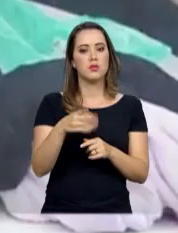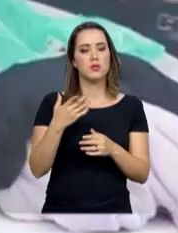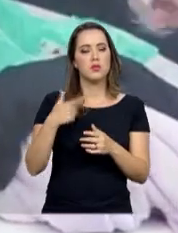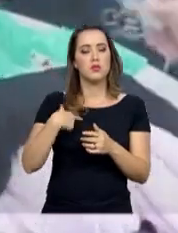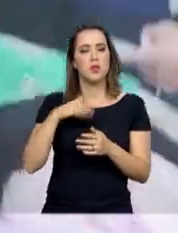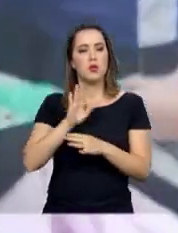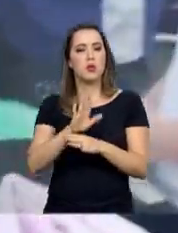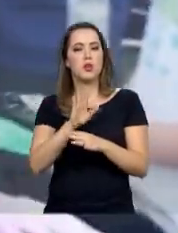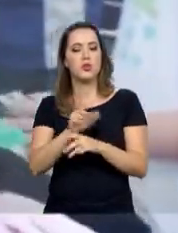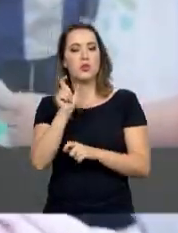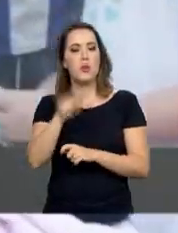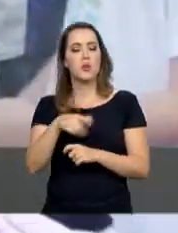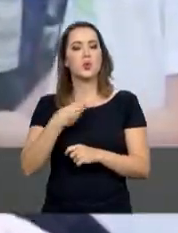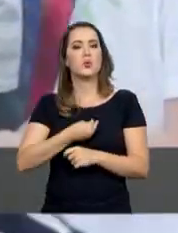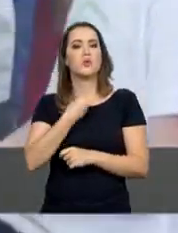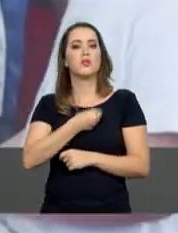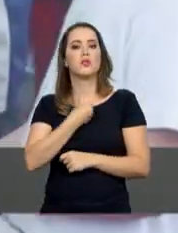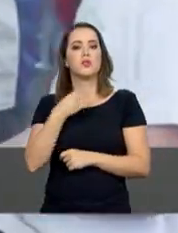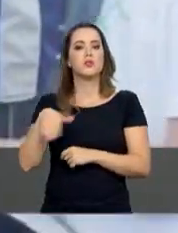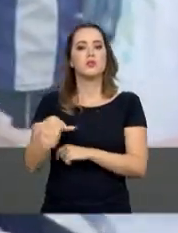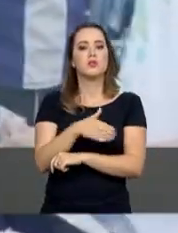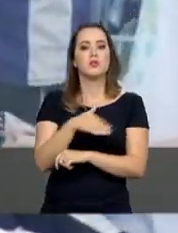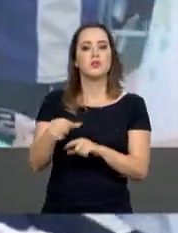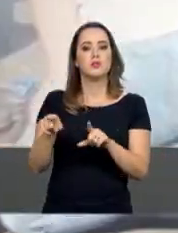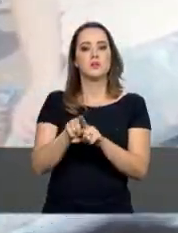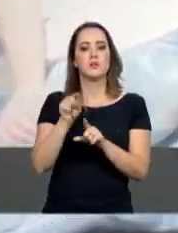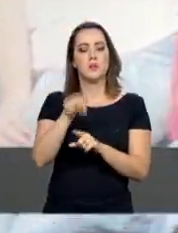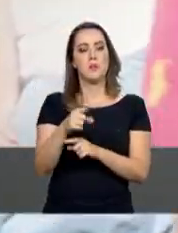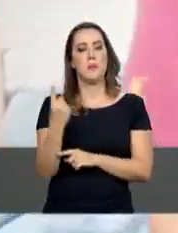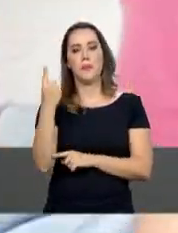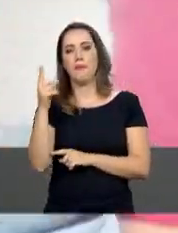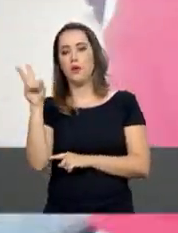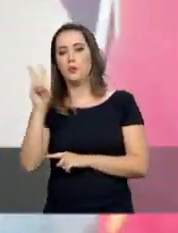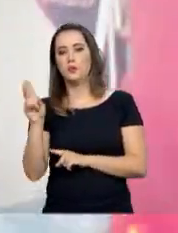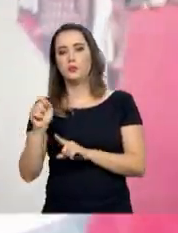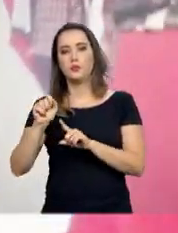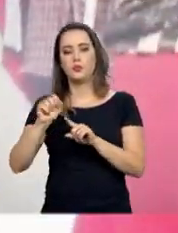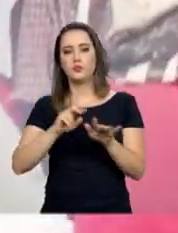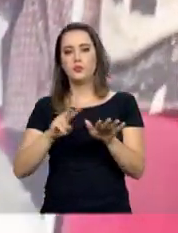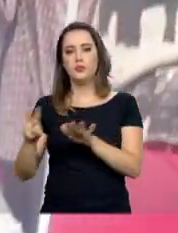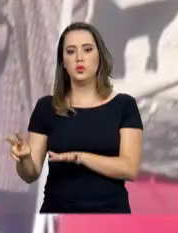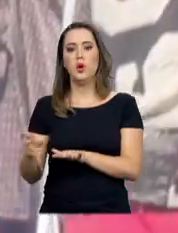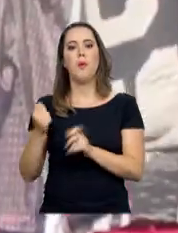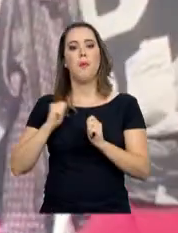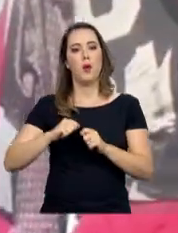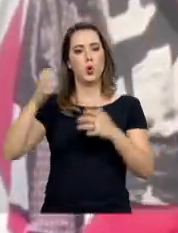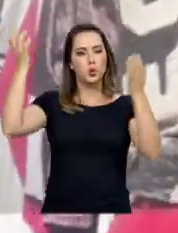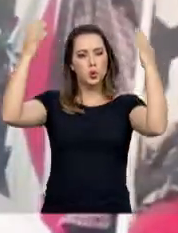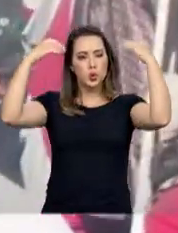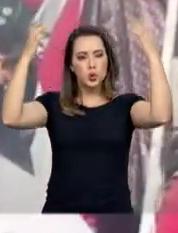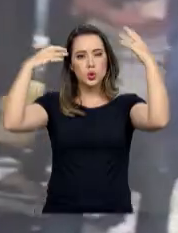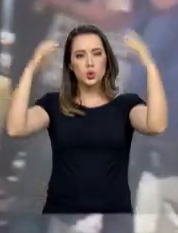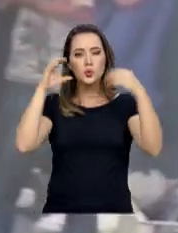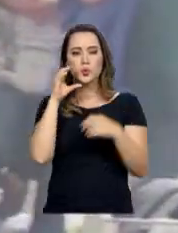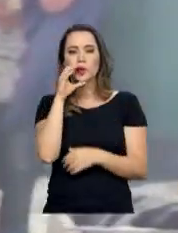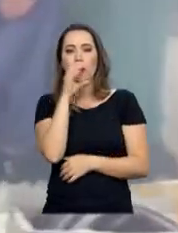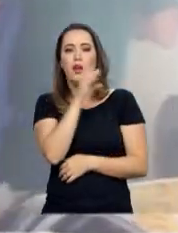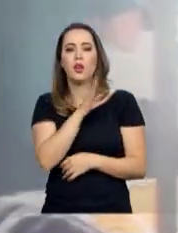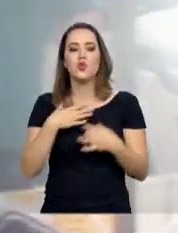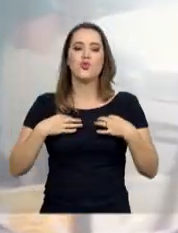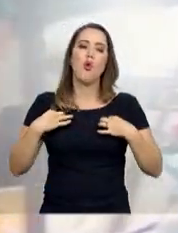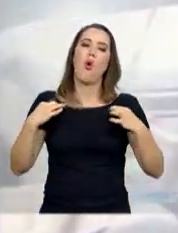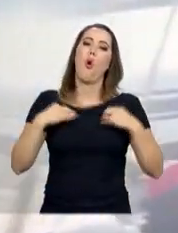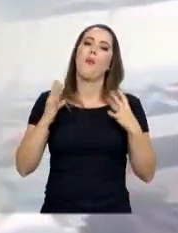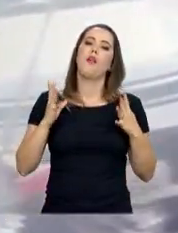em situação de rua de Porto Alegre. Uma vez por semana, eles têm a oportunidade de tomar um banho quente, receber roupas limpas e